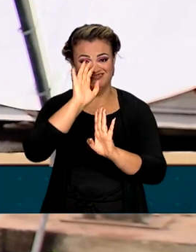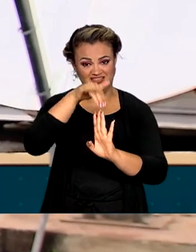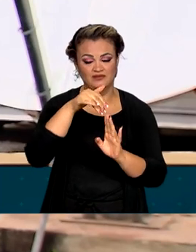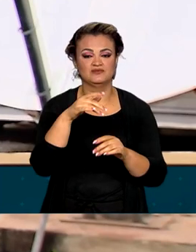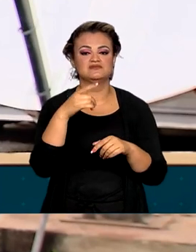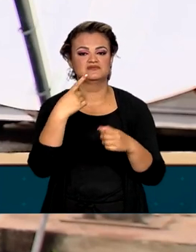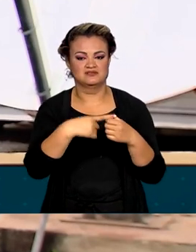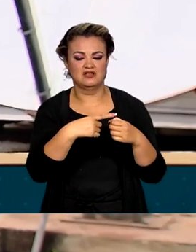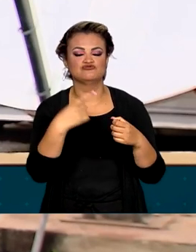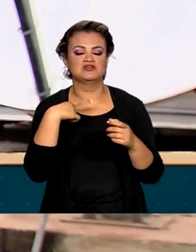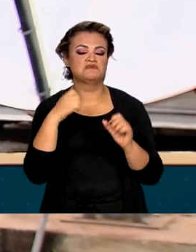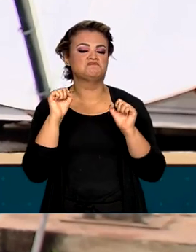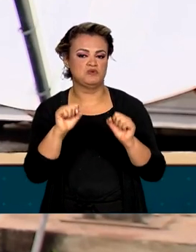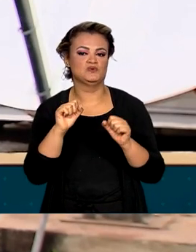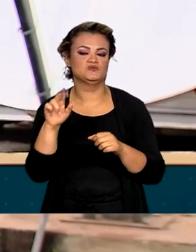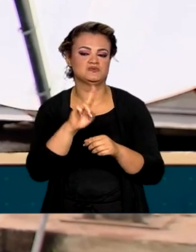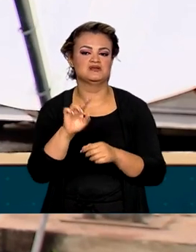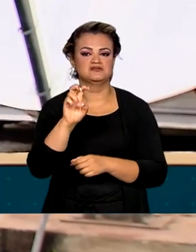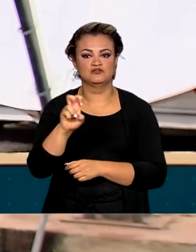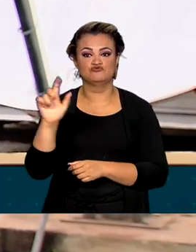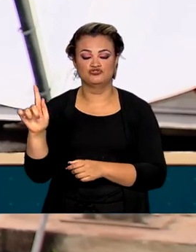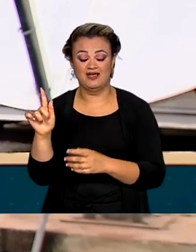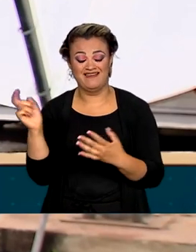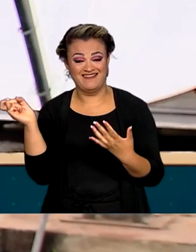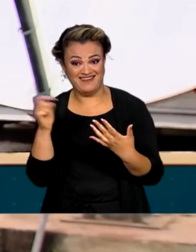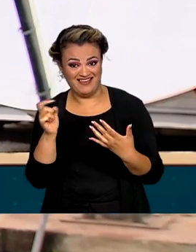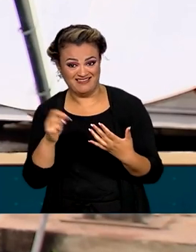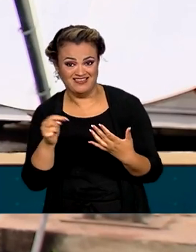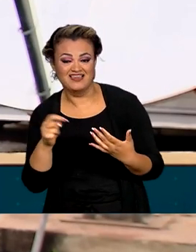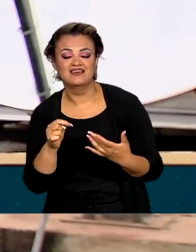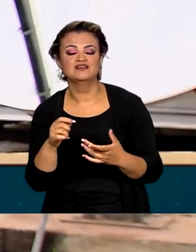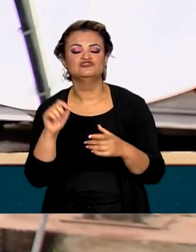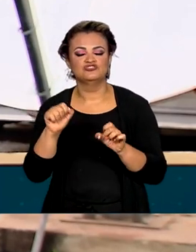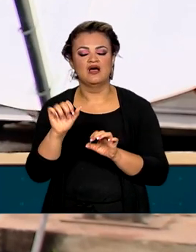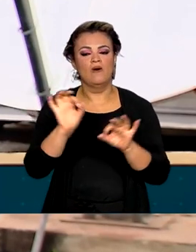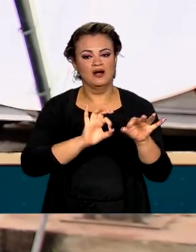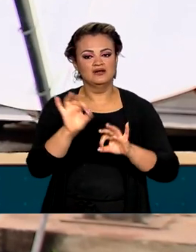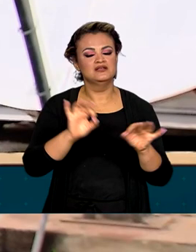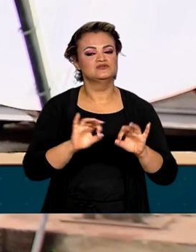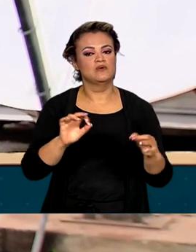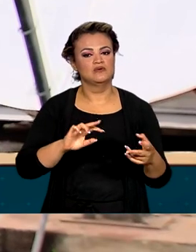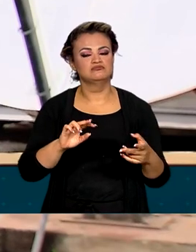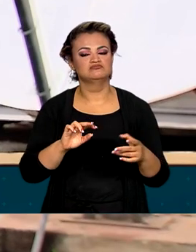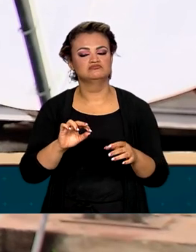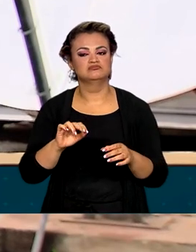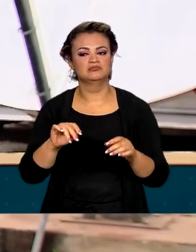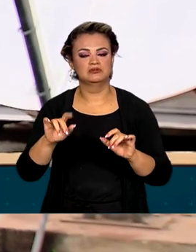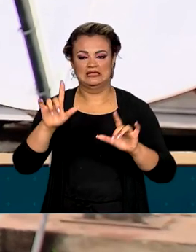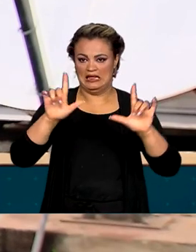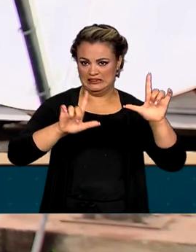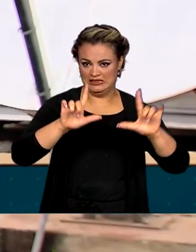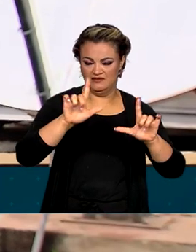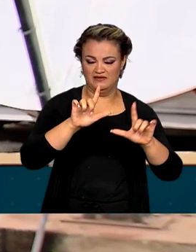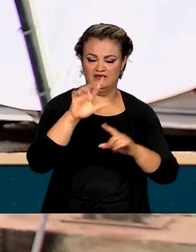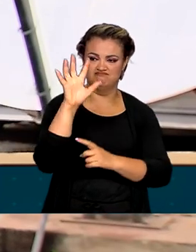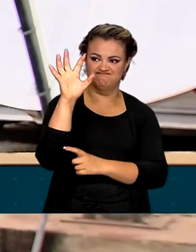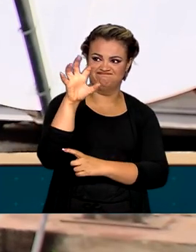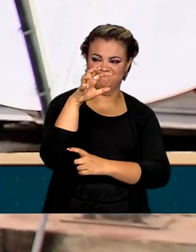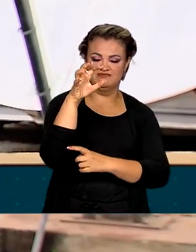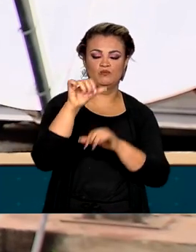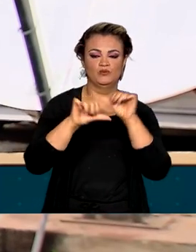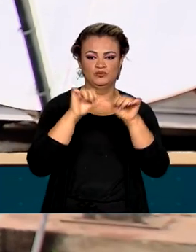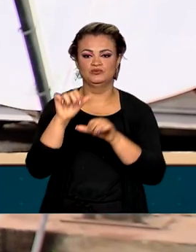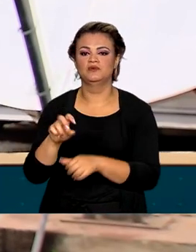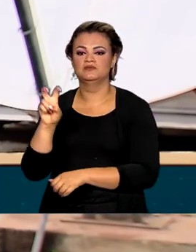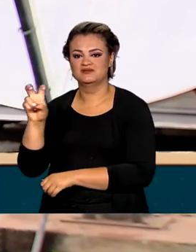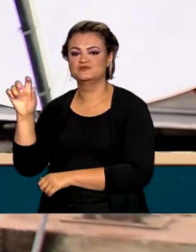antecipação foi possível porque nessas localidades já foi feita a migração do sinal das TVs parabólicas e também já foram